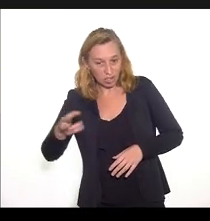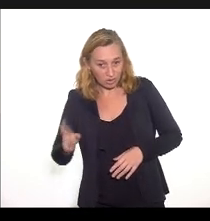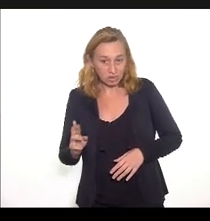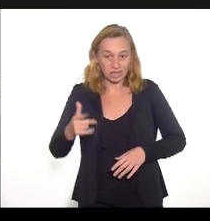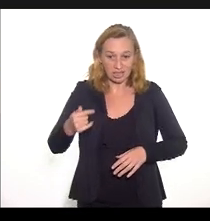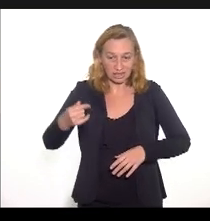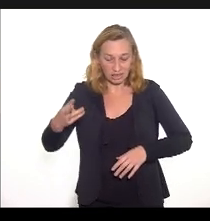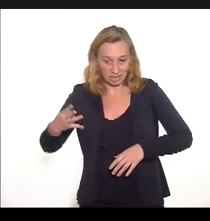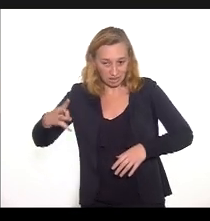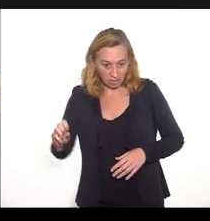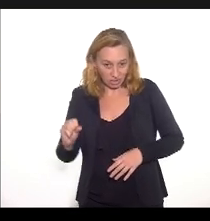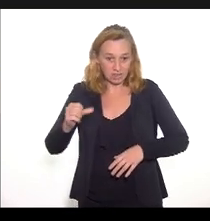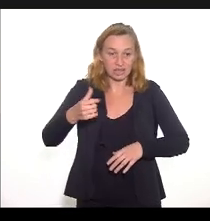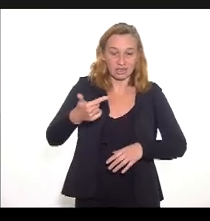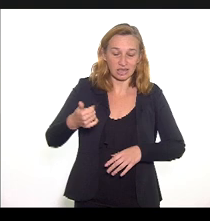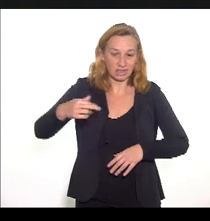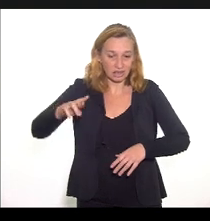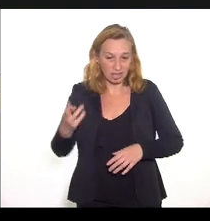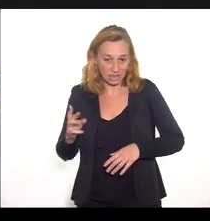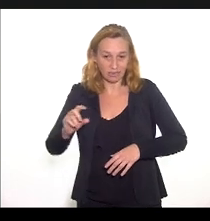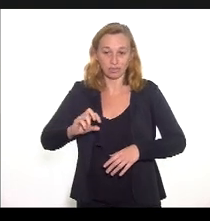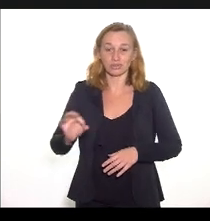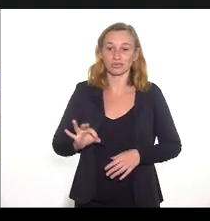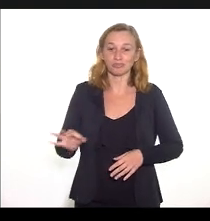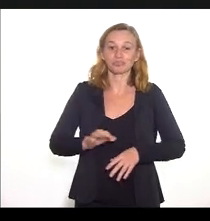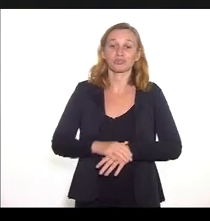.890,42.